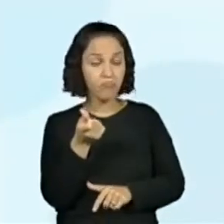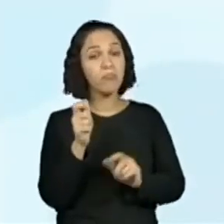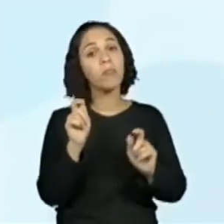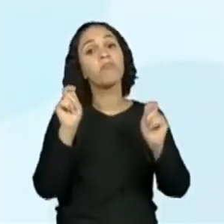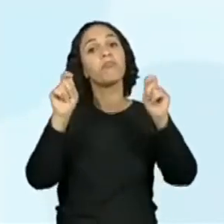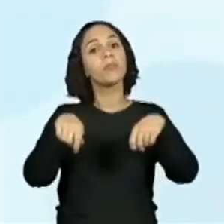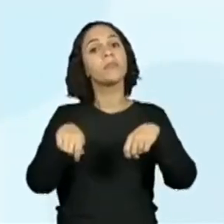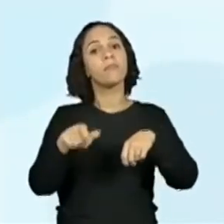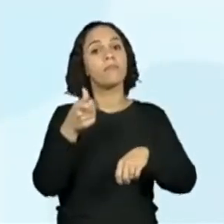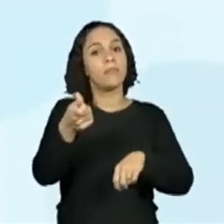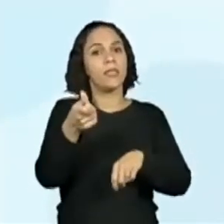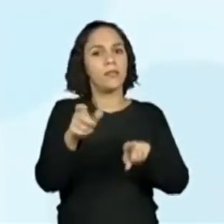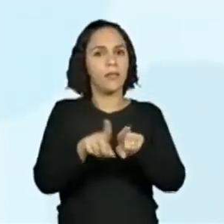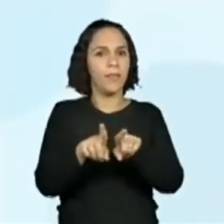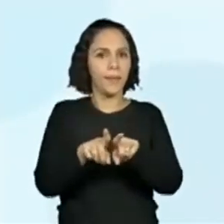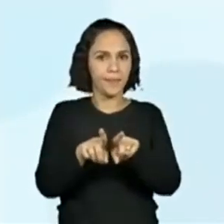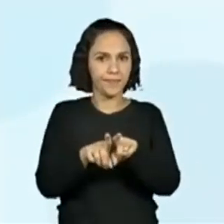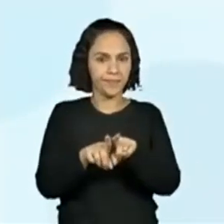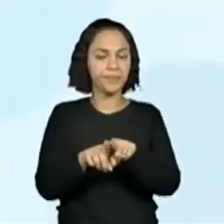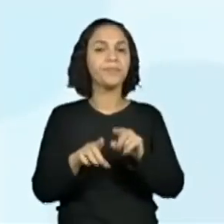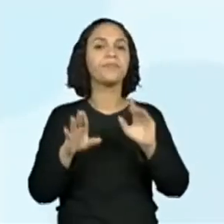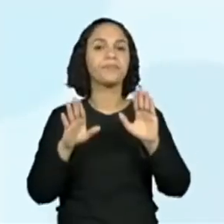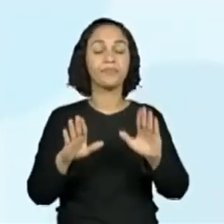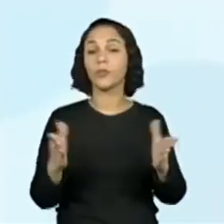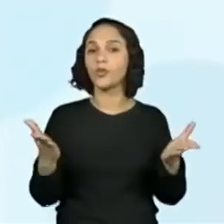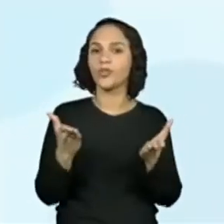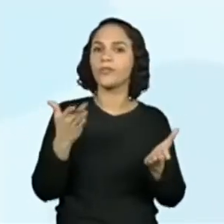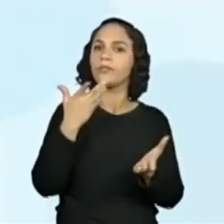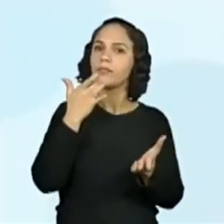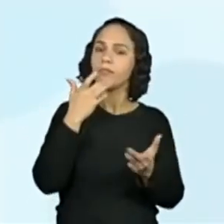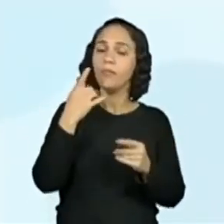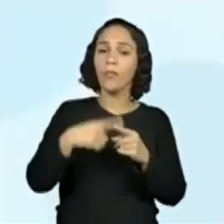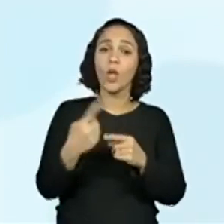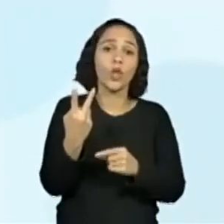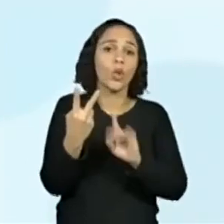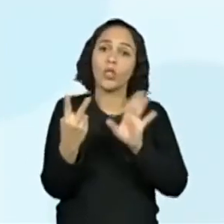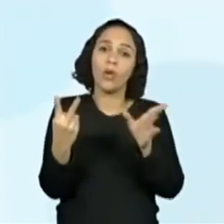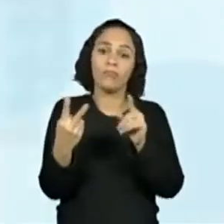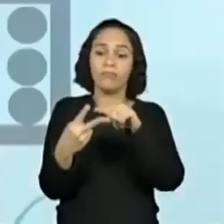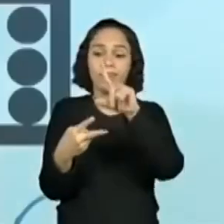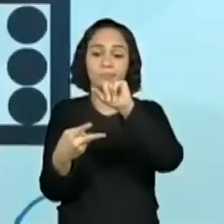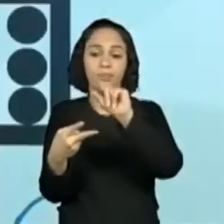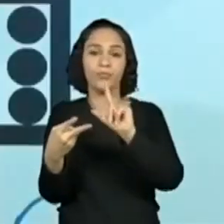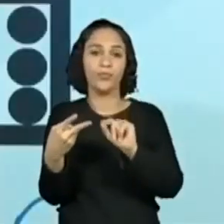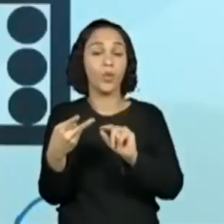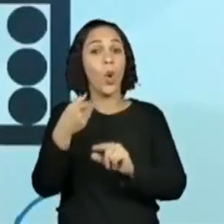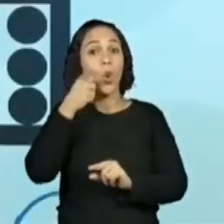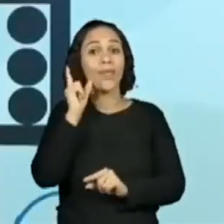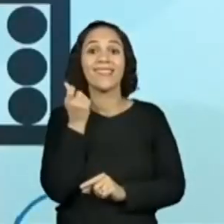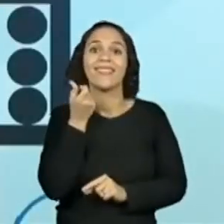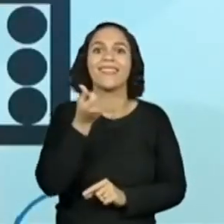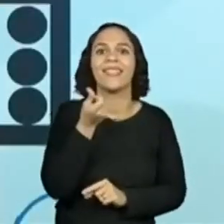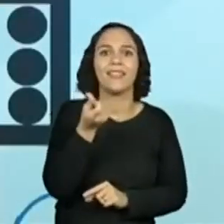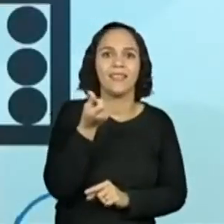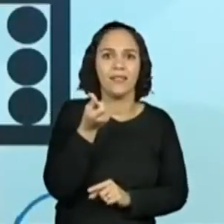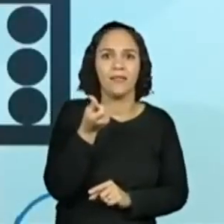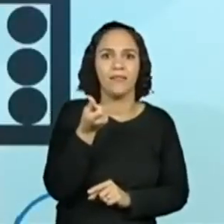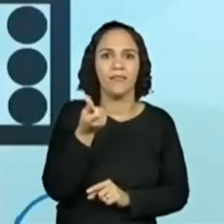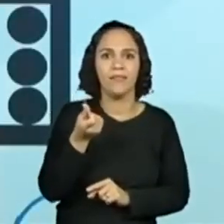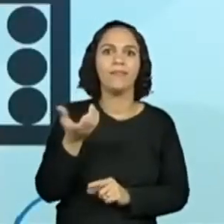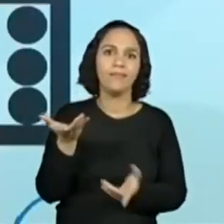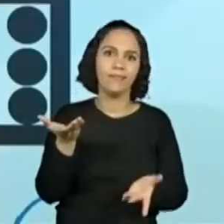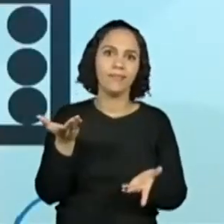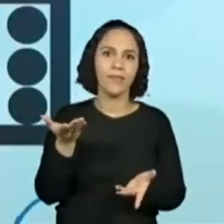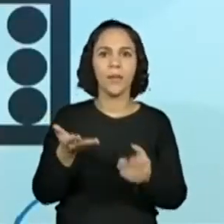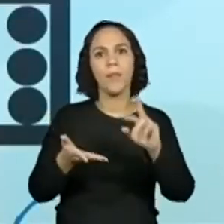certo? Tá. Então, hoje estava mais fácil, que era uma ou outra. Ontem tinha seis possibilidades, certo? Então,